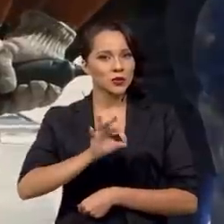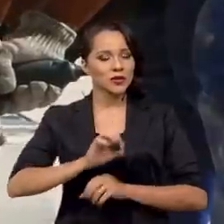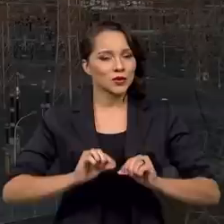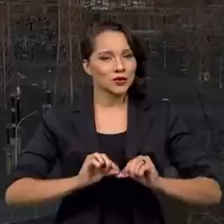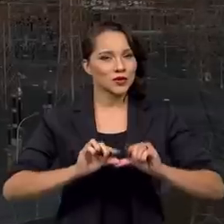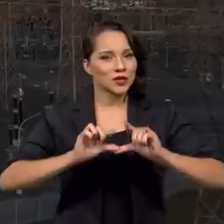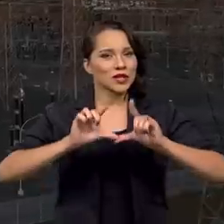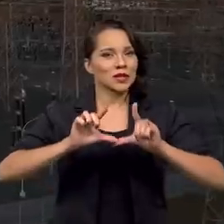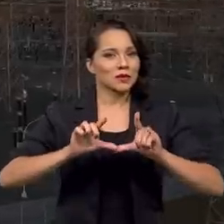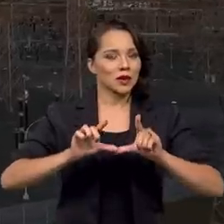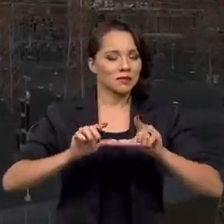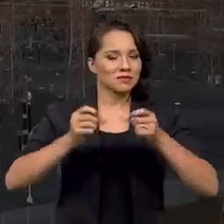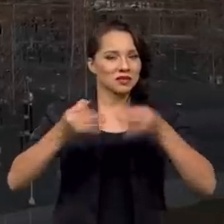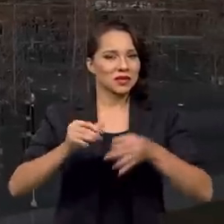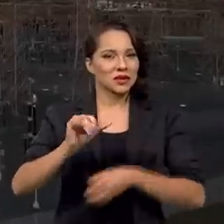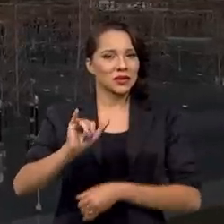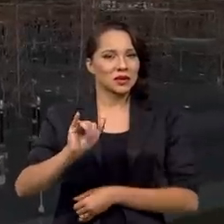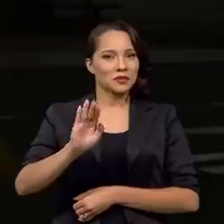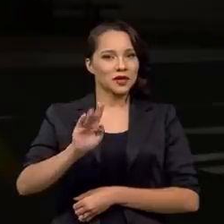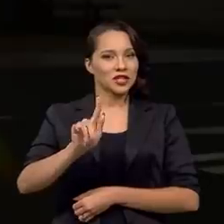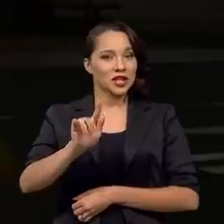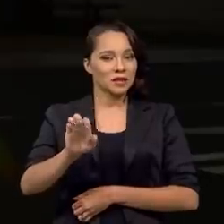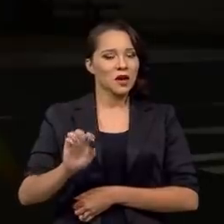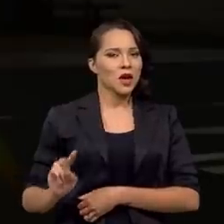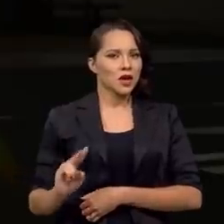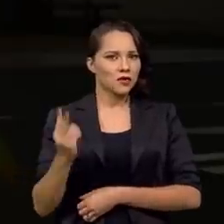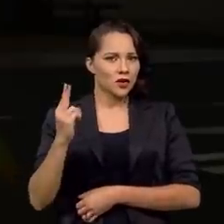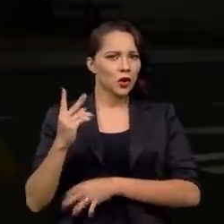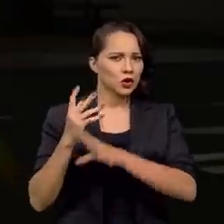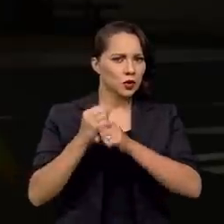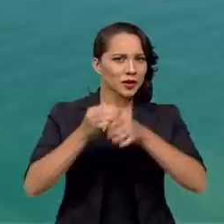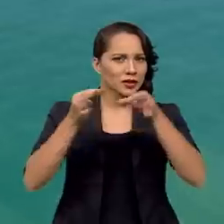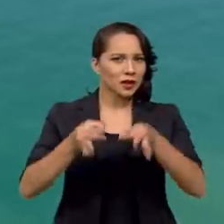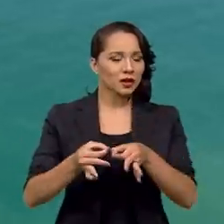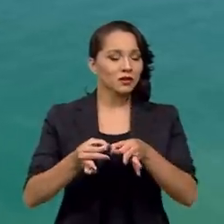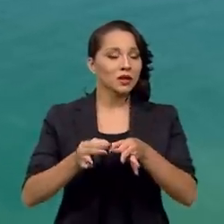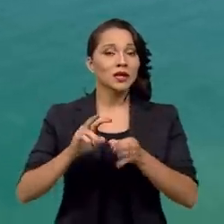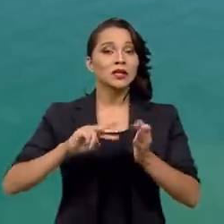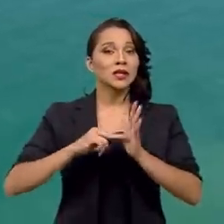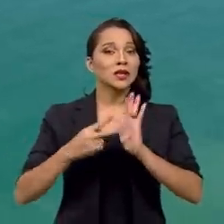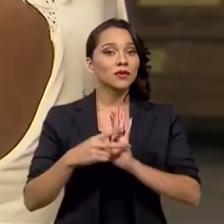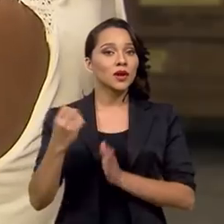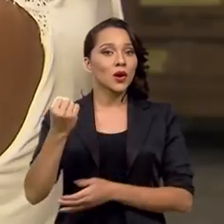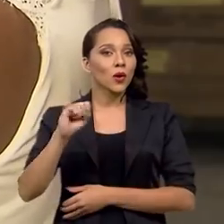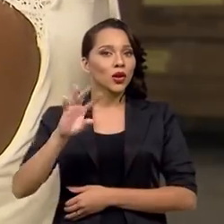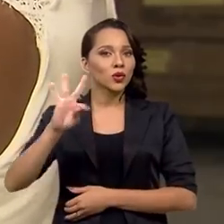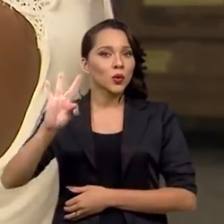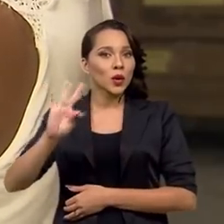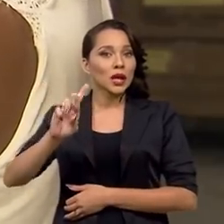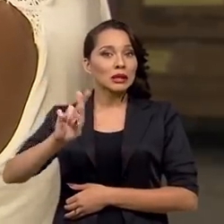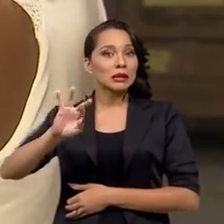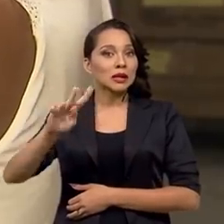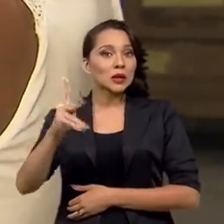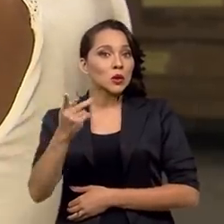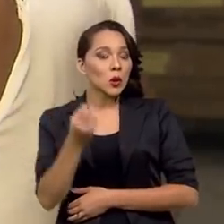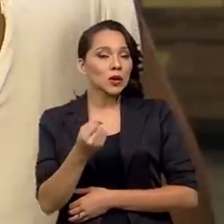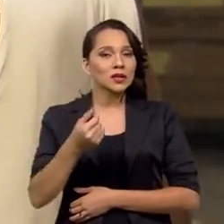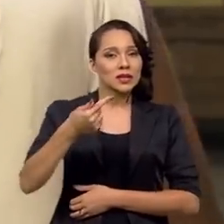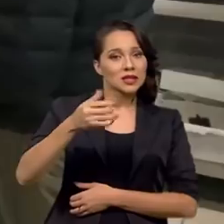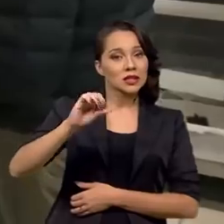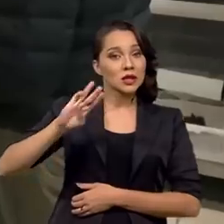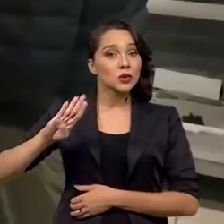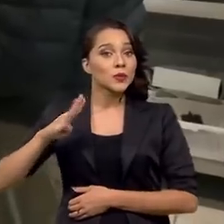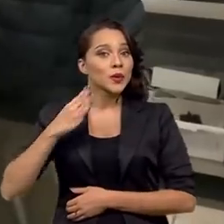de crescimento, segundo o IBGE. Em valores absolutos, isso representou 8 trilhões e 700